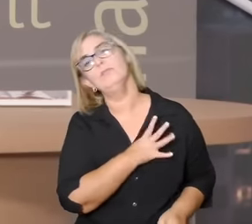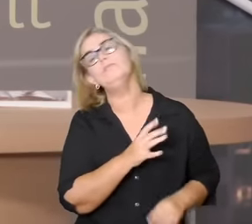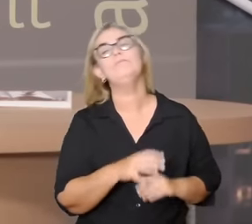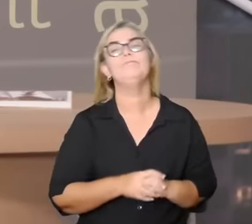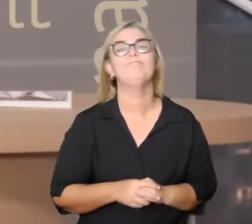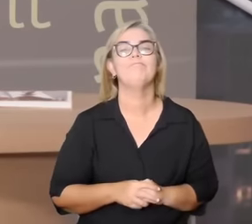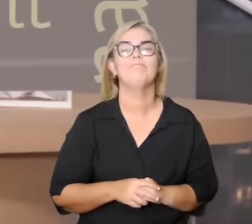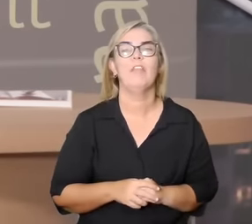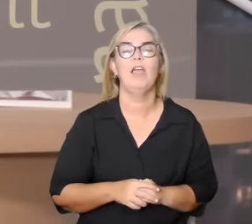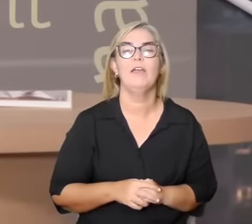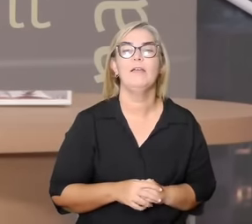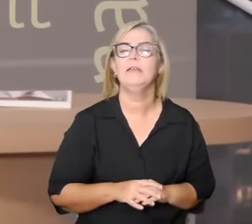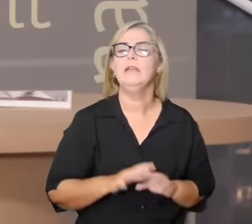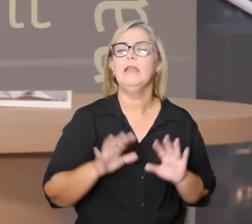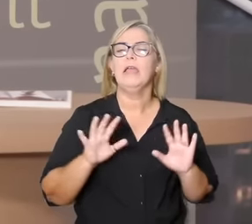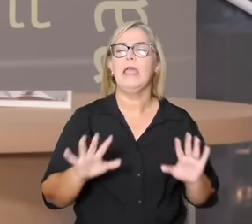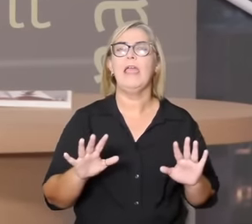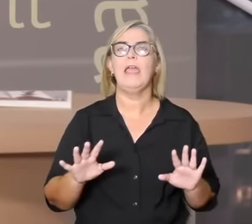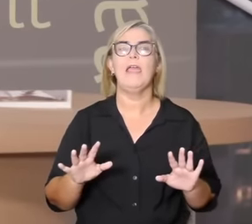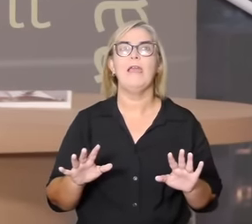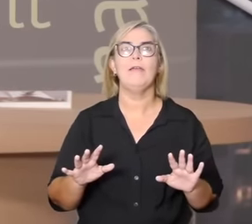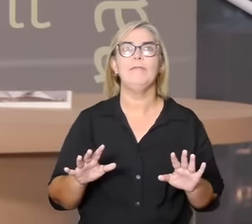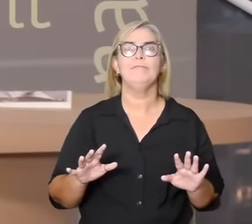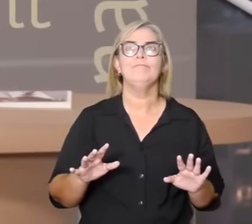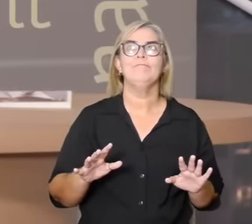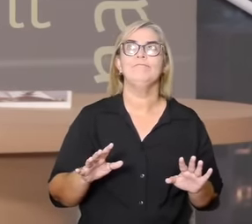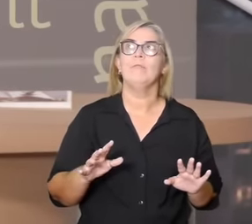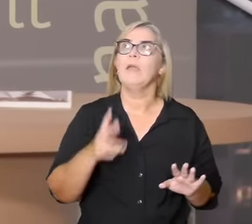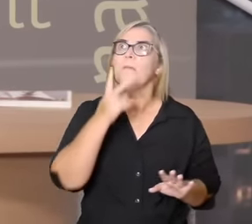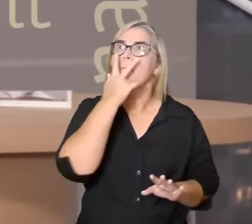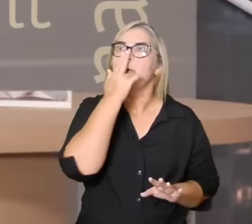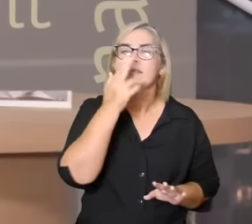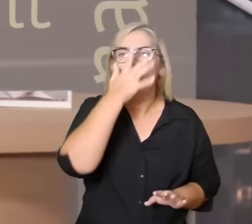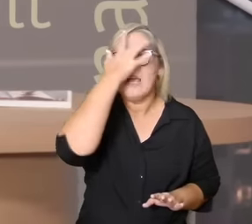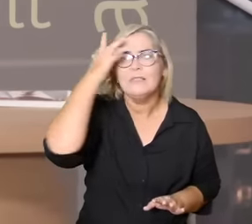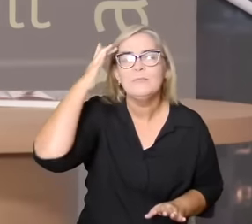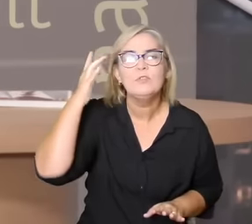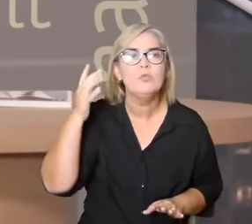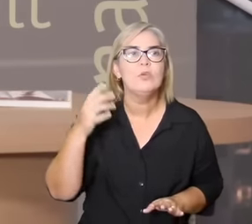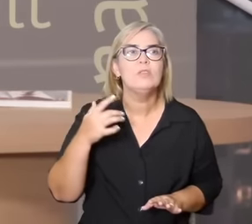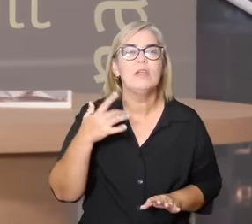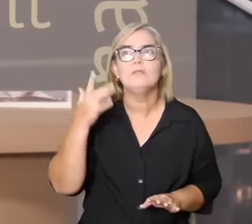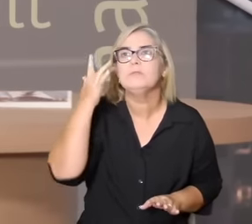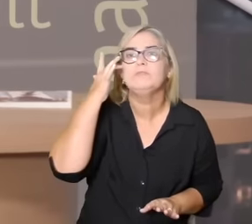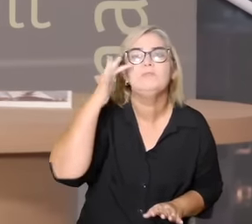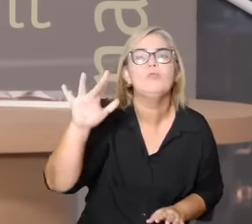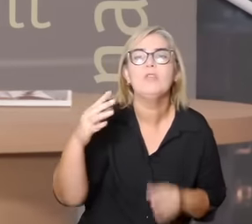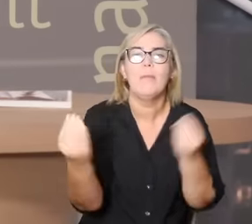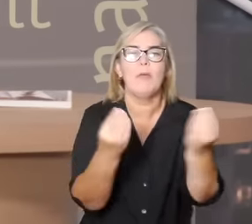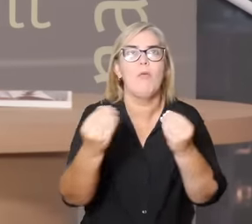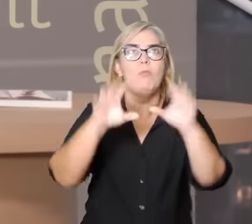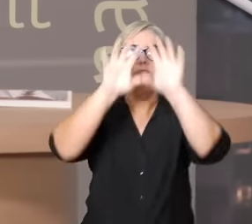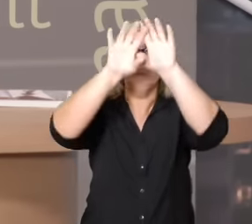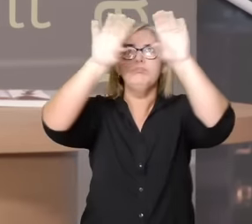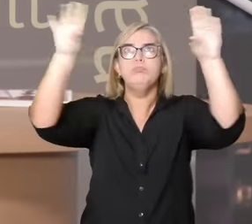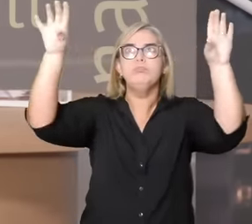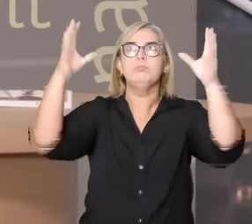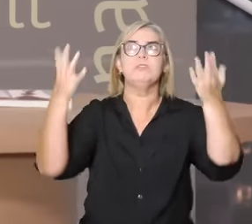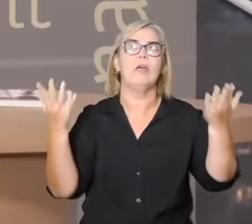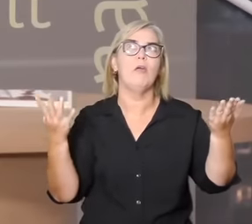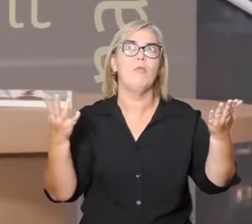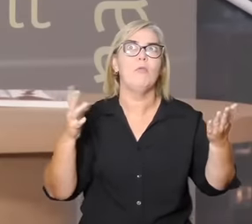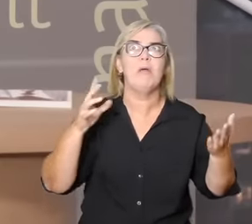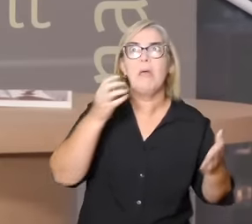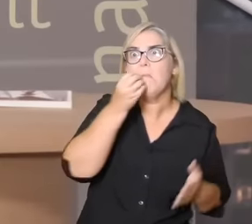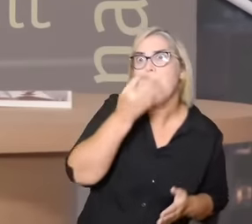não um paraíso mas não tem a noção de paraíso não tem a noção de tribeleita e elas são pluricientes